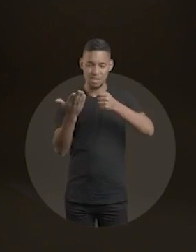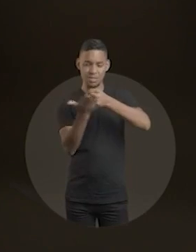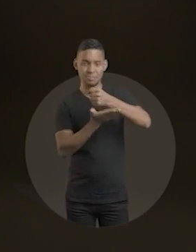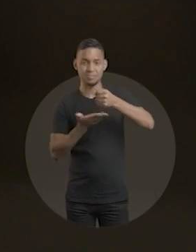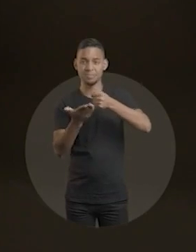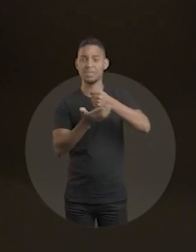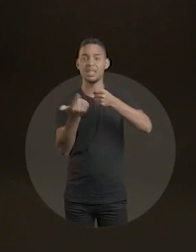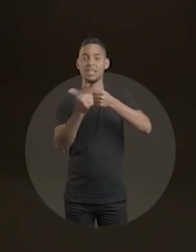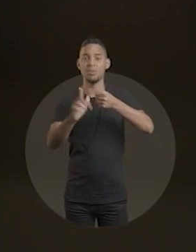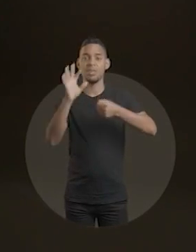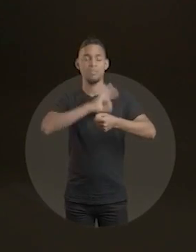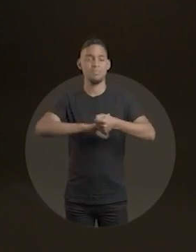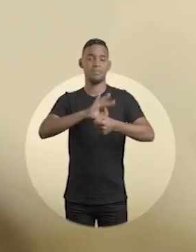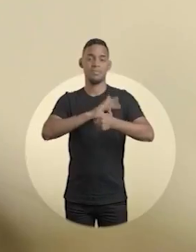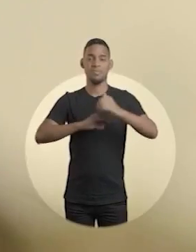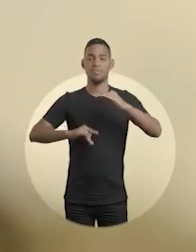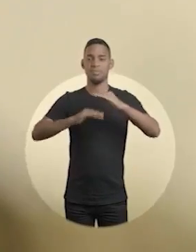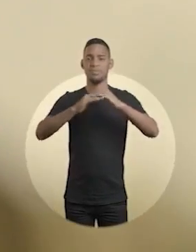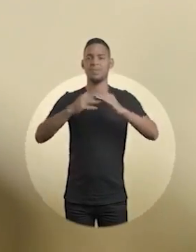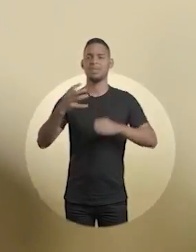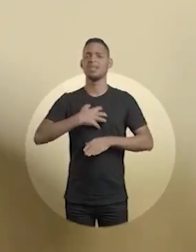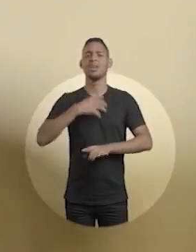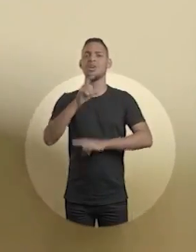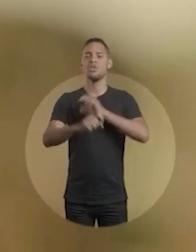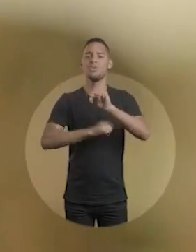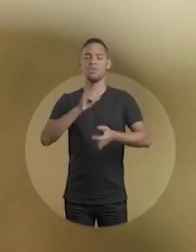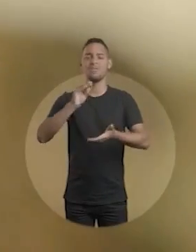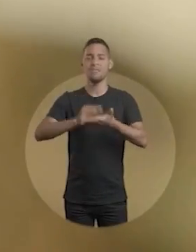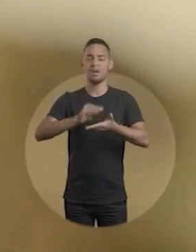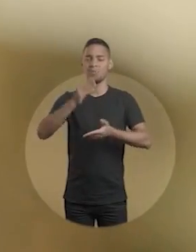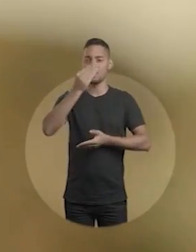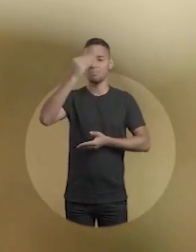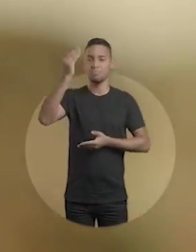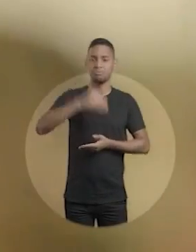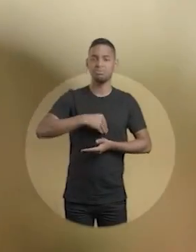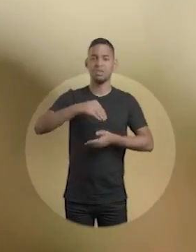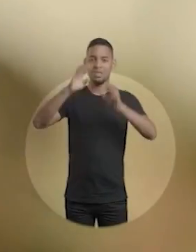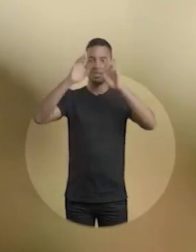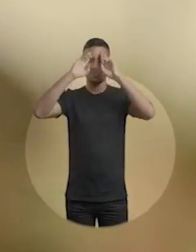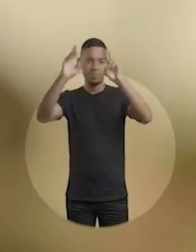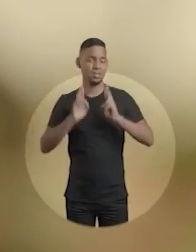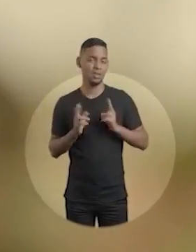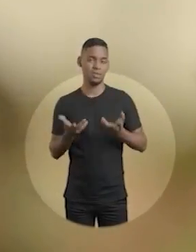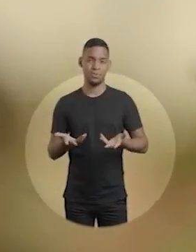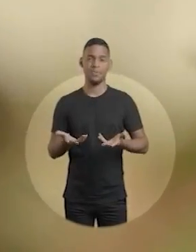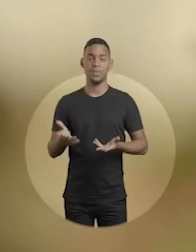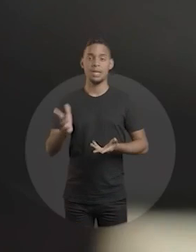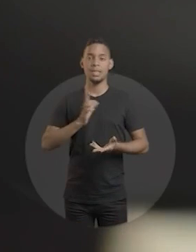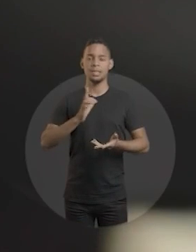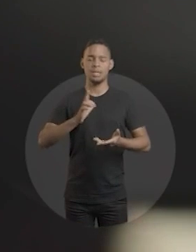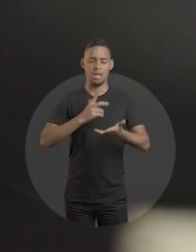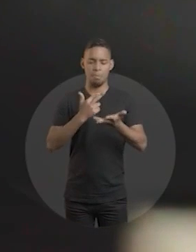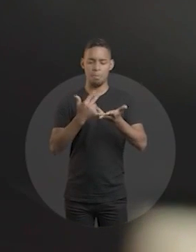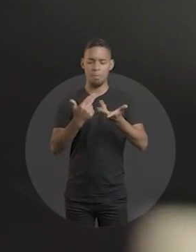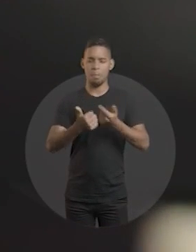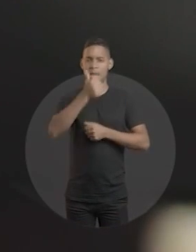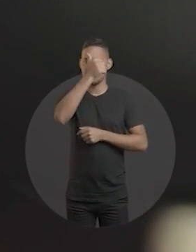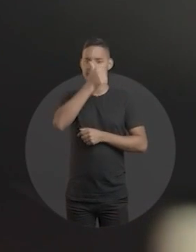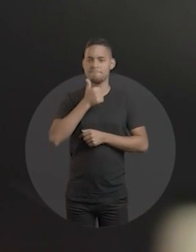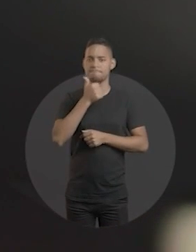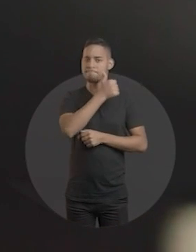salário base, ele não ganha salário mínimo. A gente se sente desvalorizado, desrespeitado. São muitos